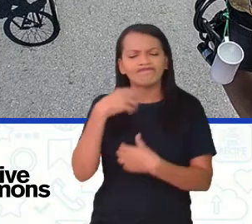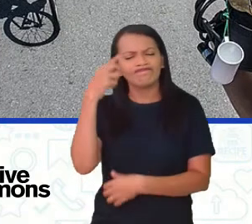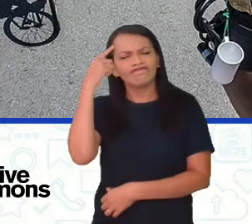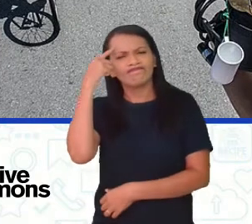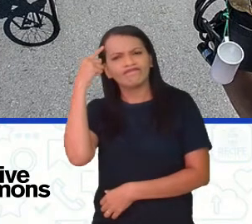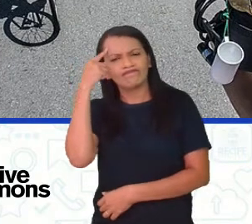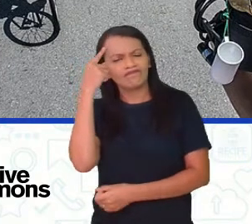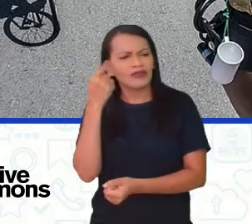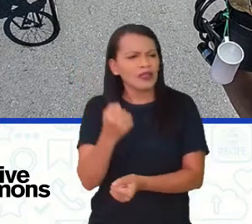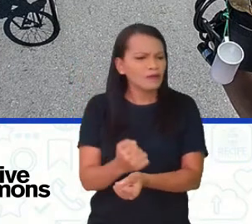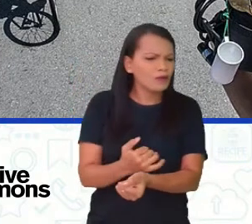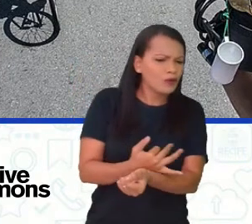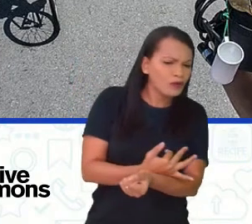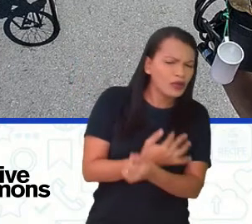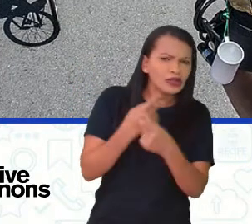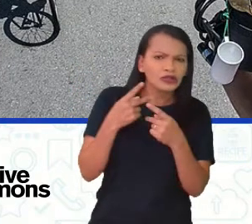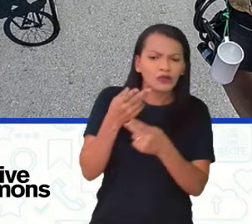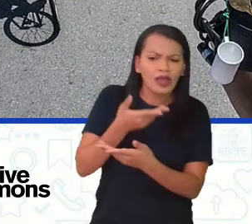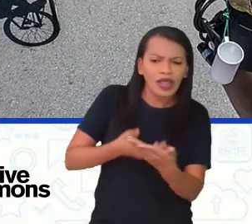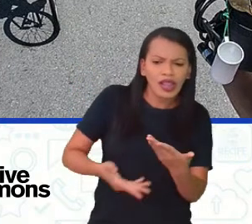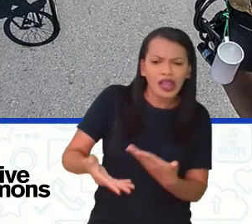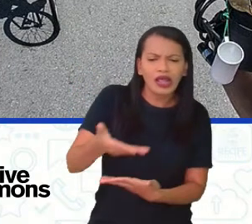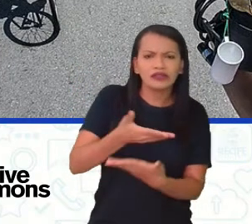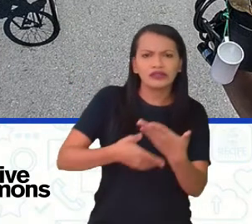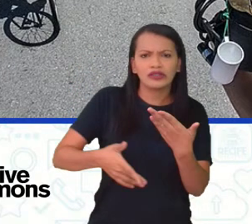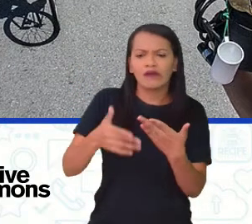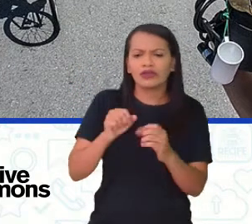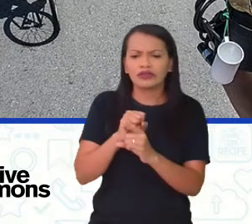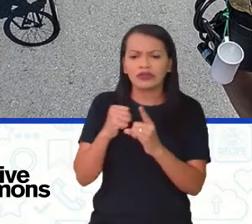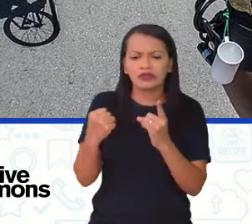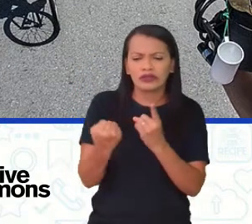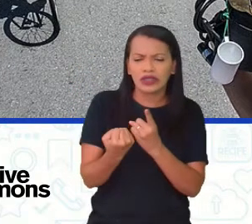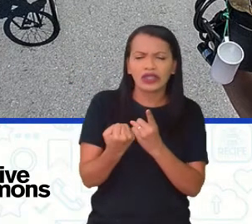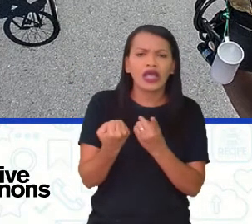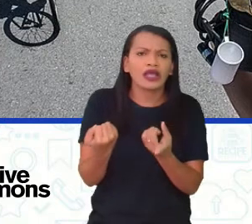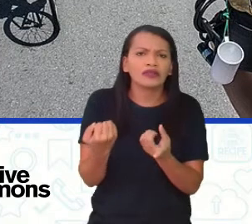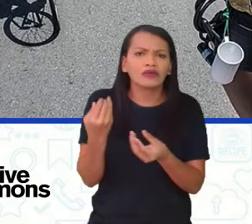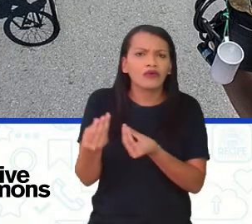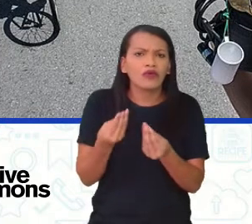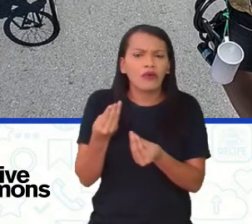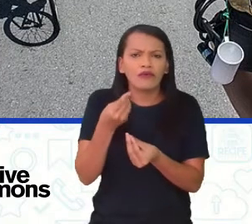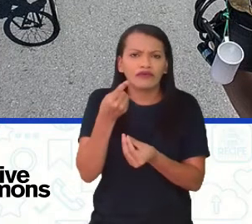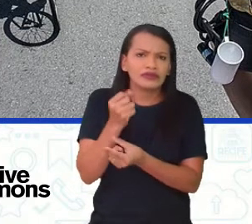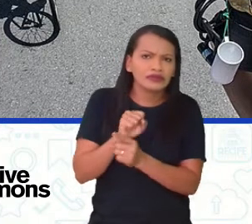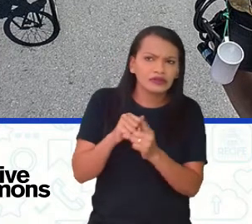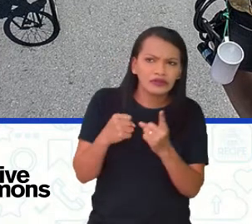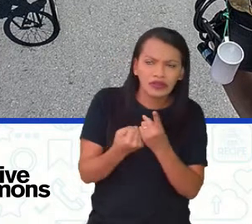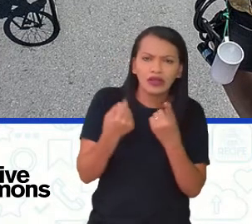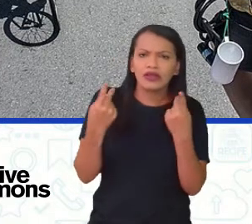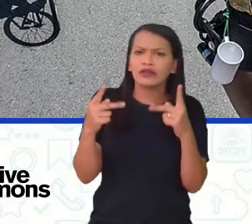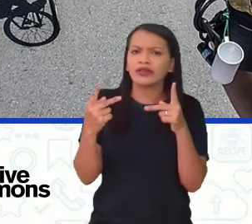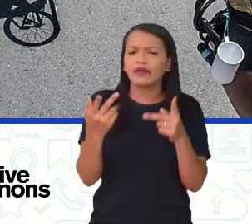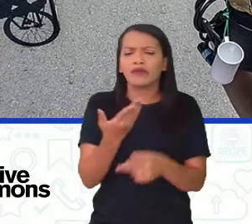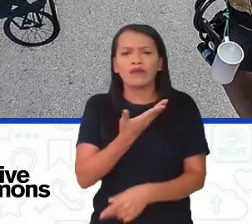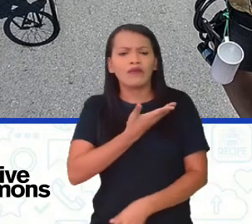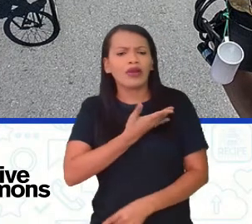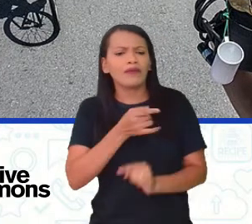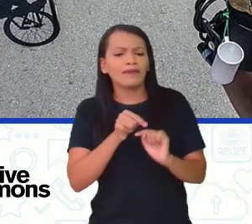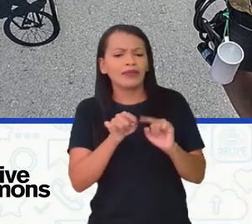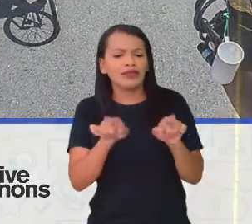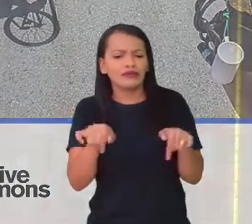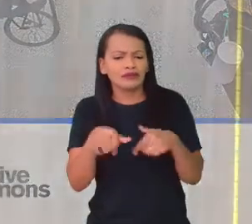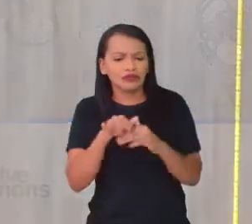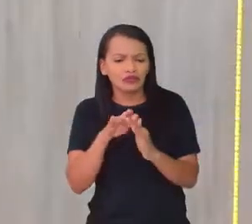psicológico, emocional, as suas relações sociais, como é que você tem interagido aí com o seu colega de classe,